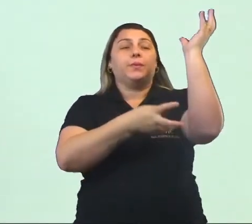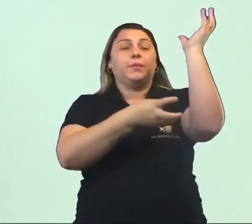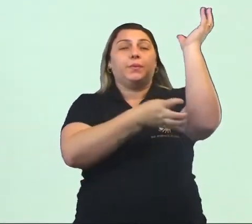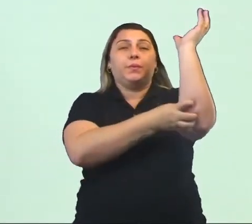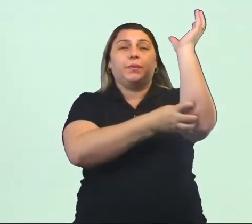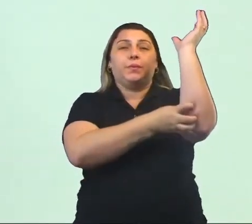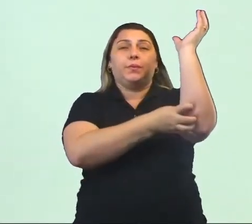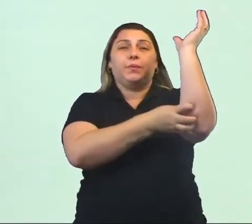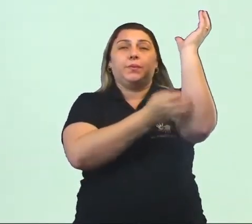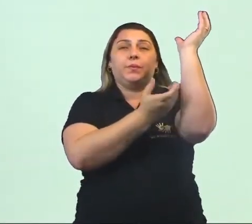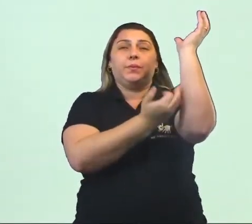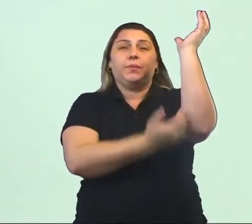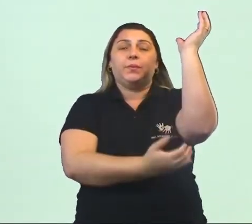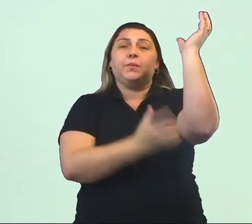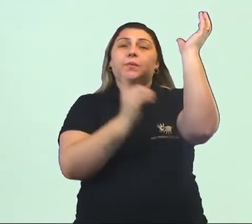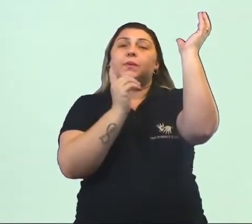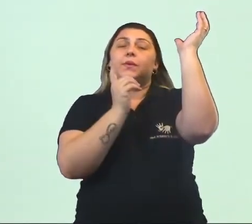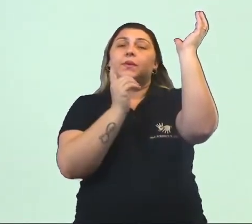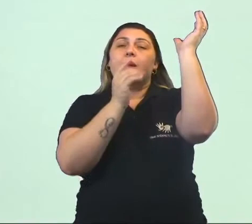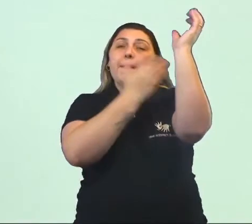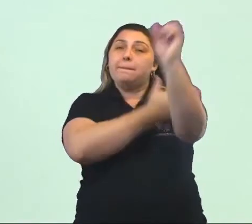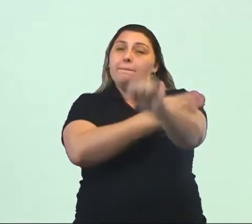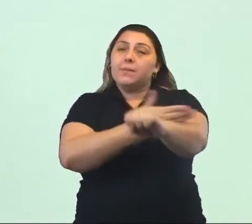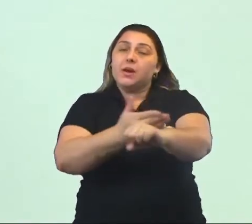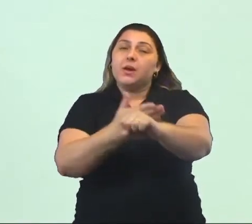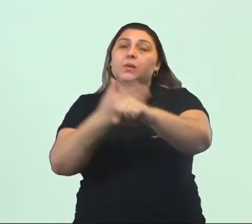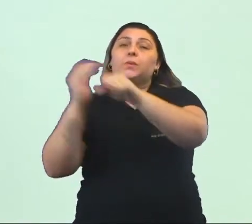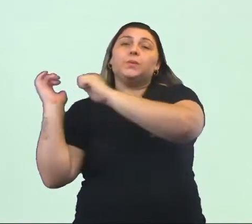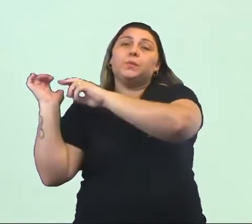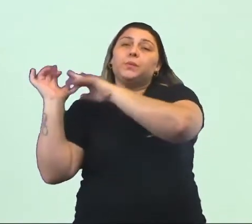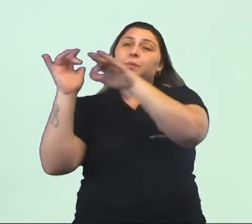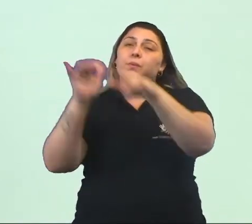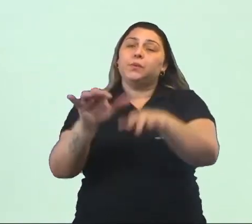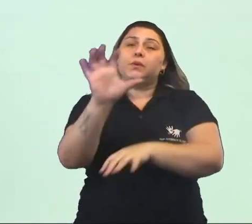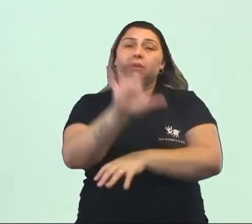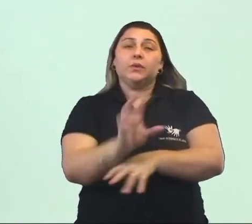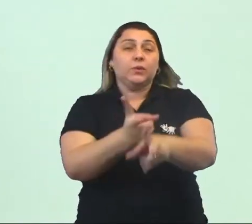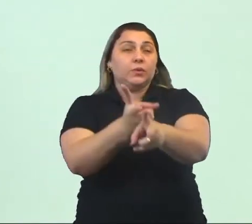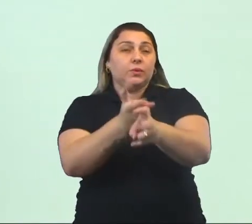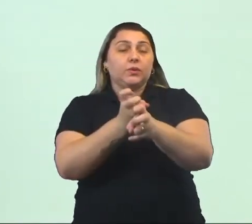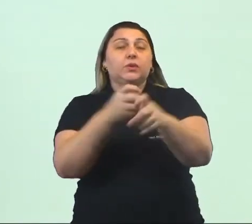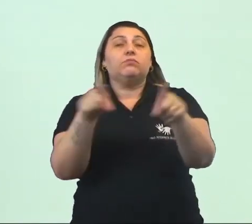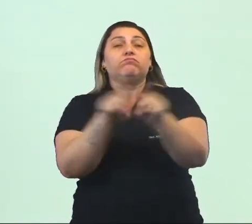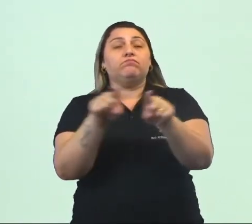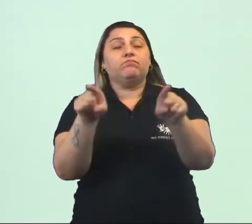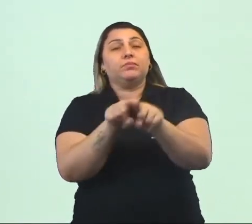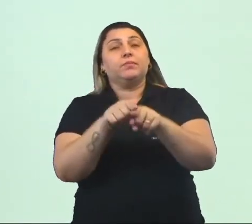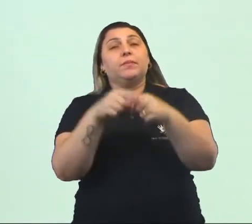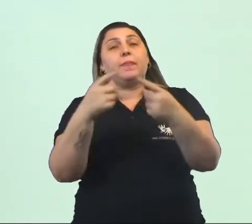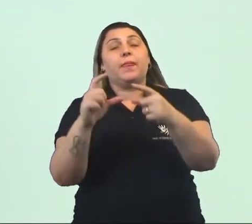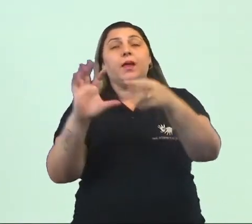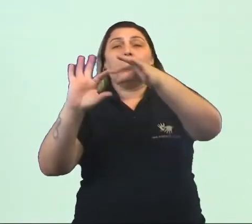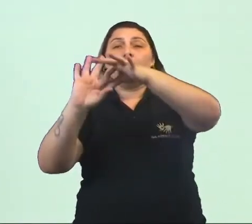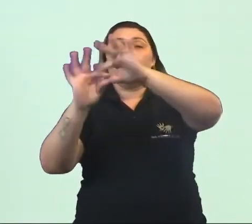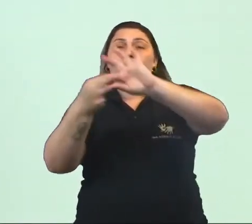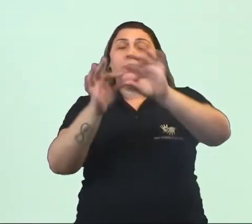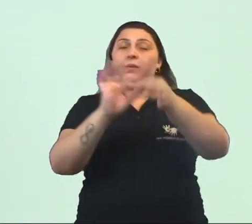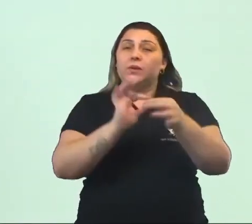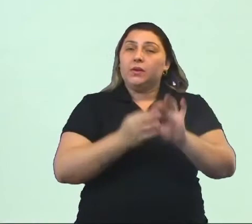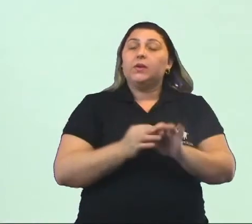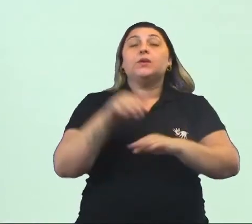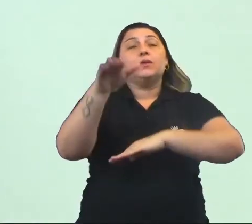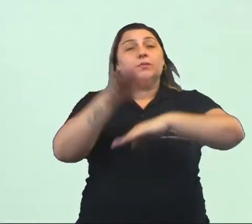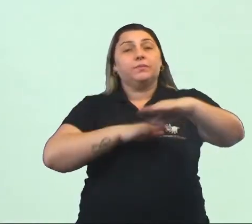mais uma vez vieram vários migrantes para essa região, para explorar. Então, ou seja, um ciclo que atraiu